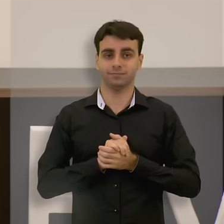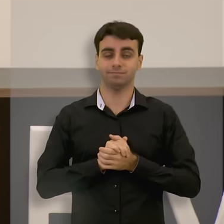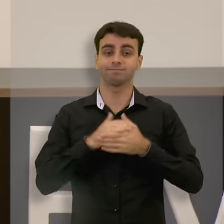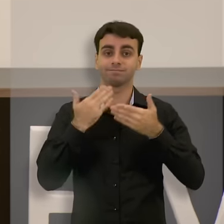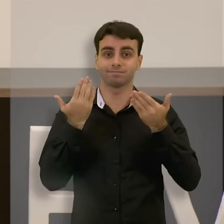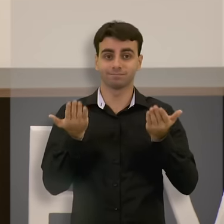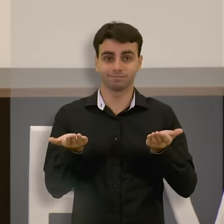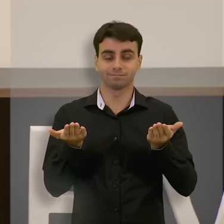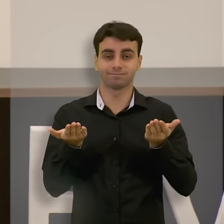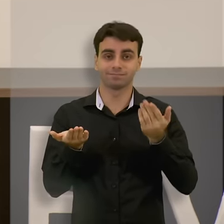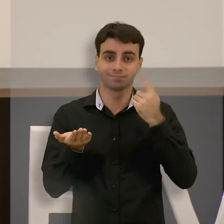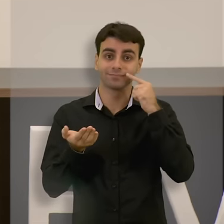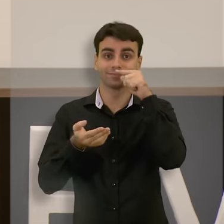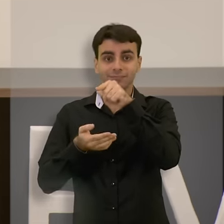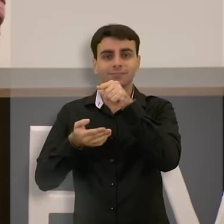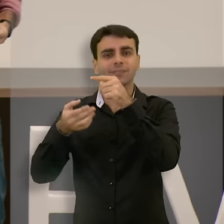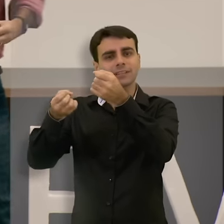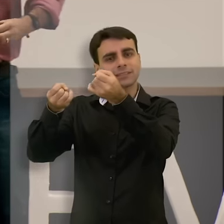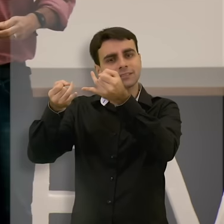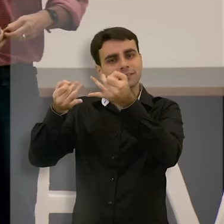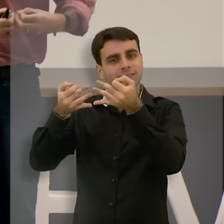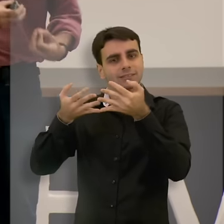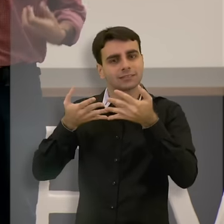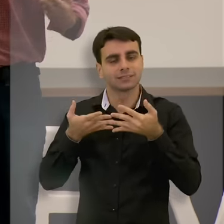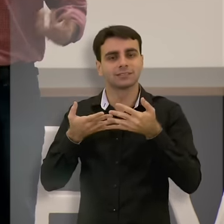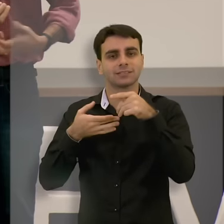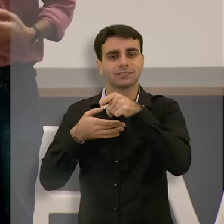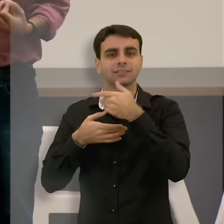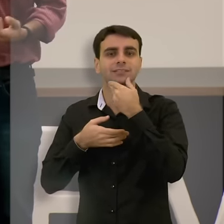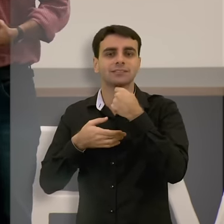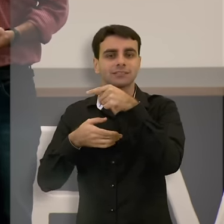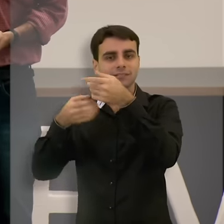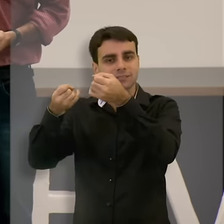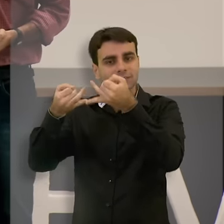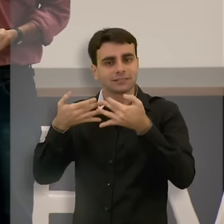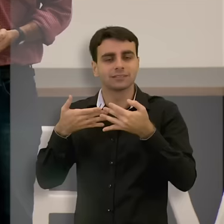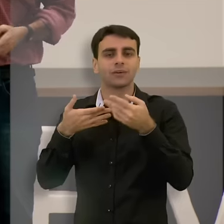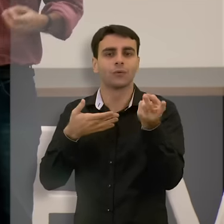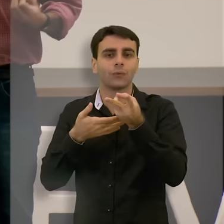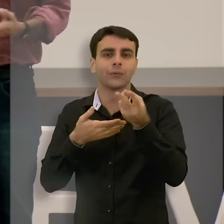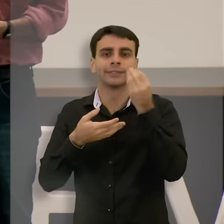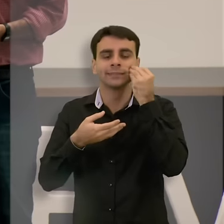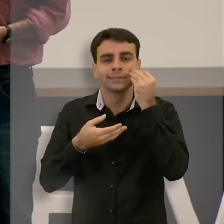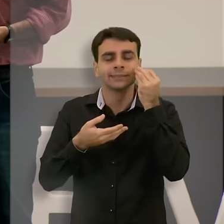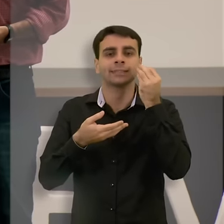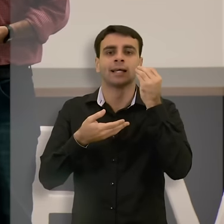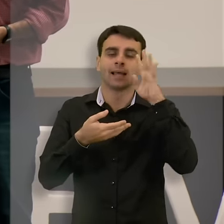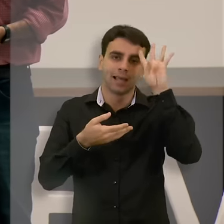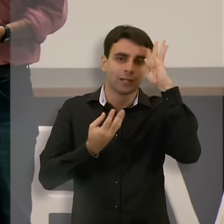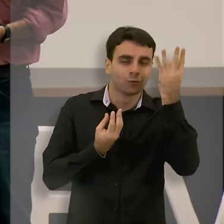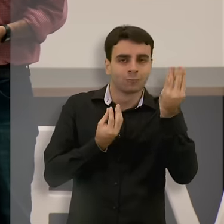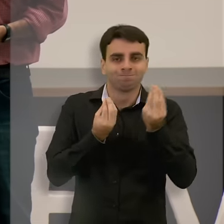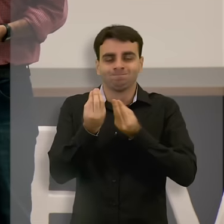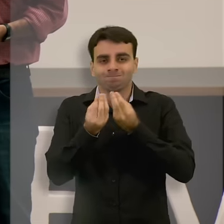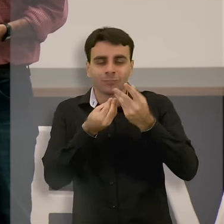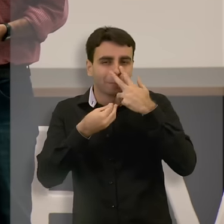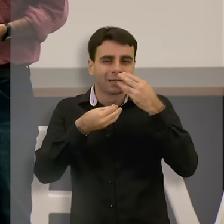E aí, nisso o marido começou a contar também de uma série de coisas que eles estavam fazendo para tentar resolver essa situação.